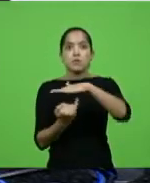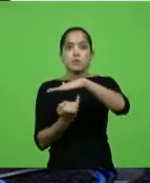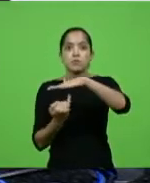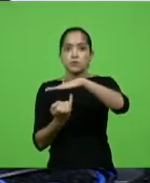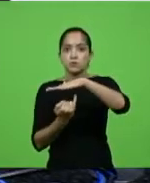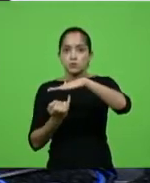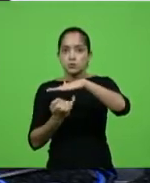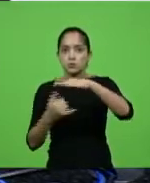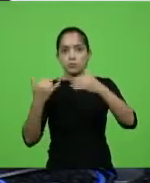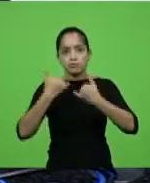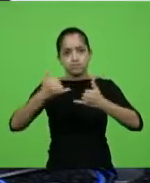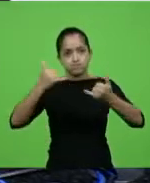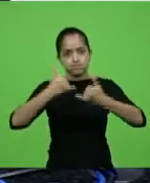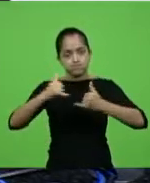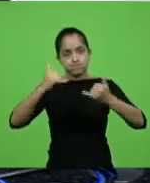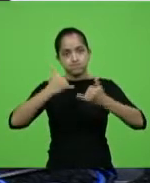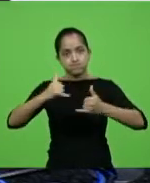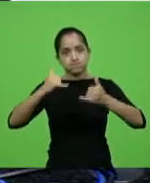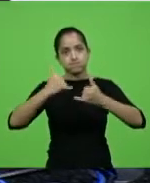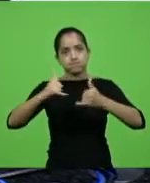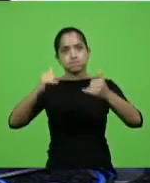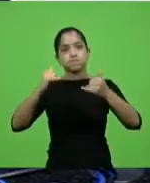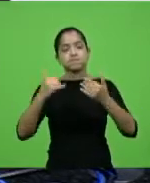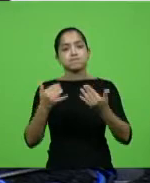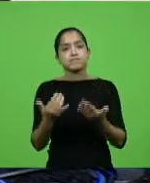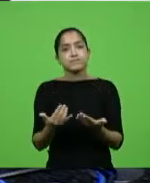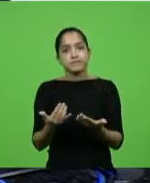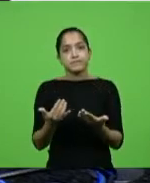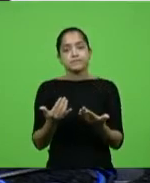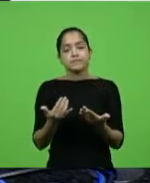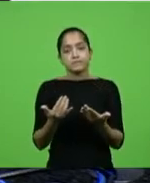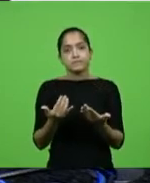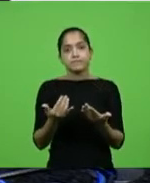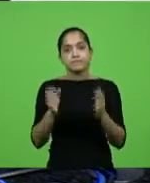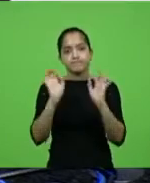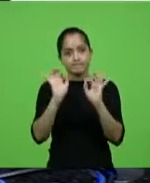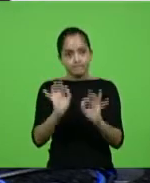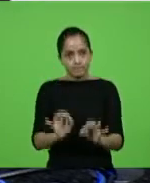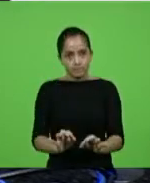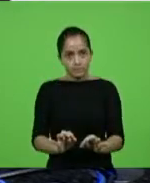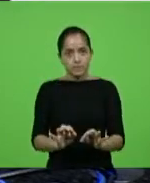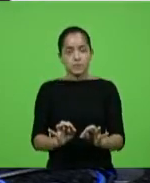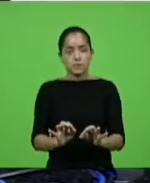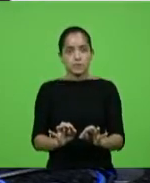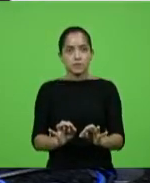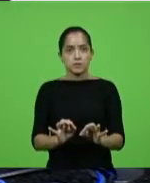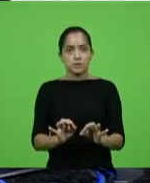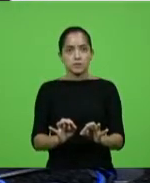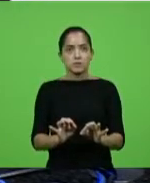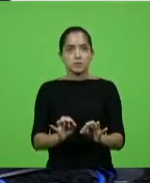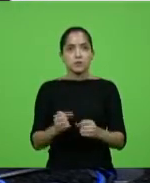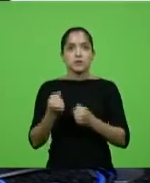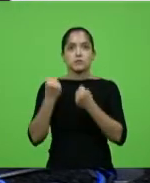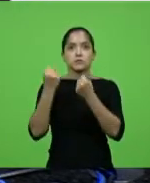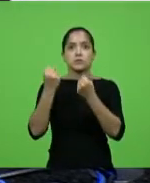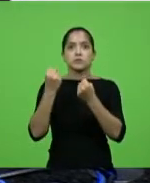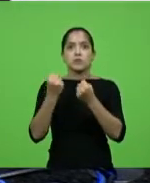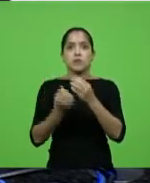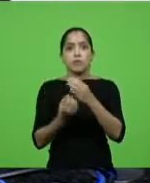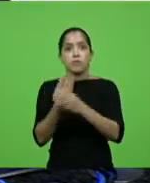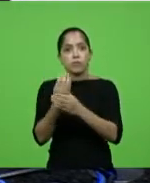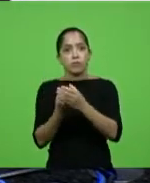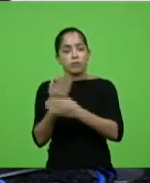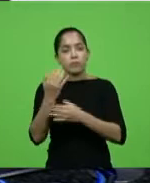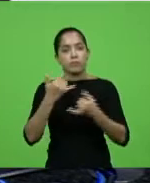energia, que ela, com certeza, conseguiria todo o alto e médio vale, com a sua geração de energia,